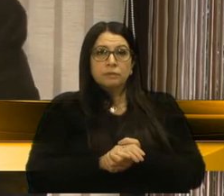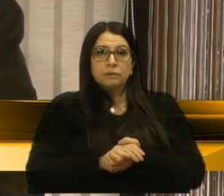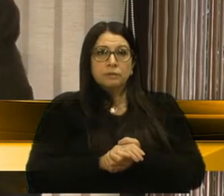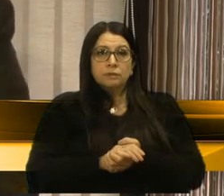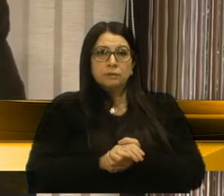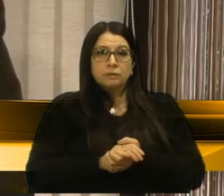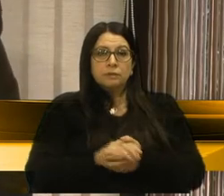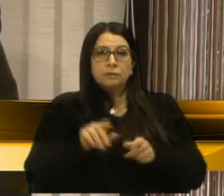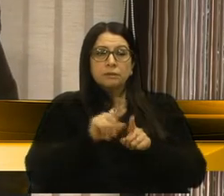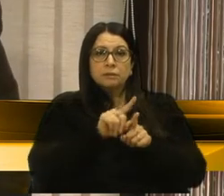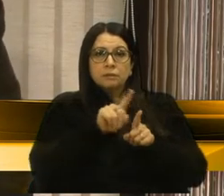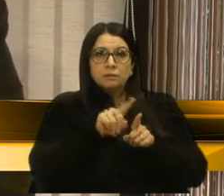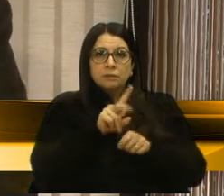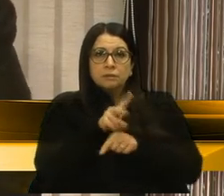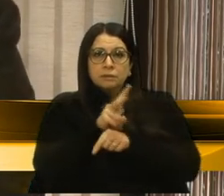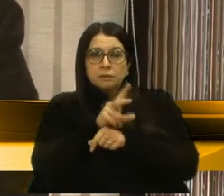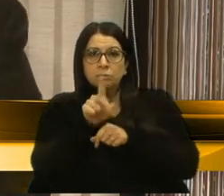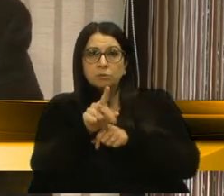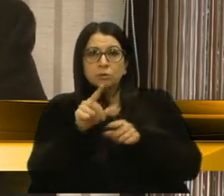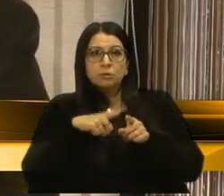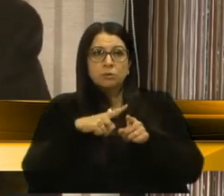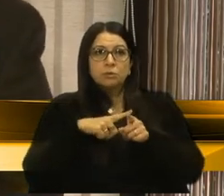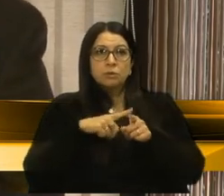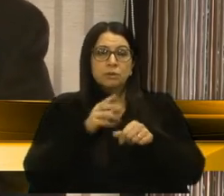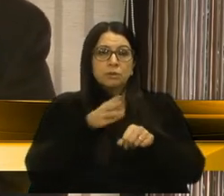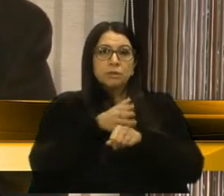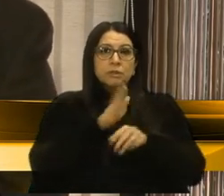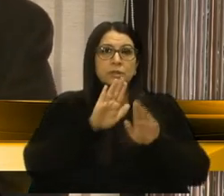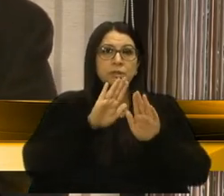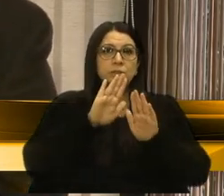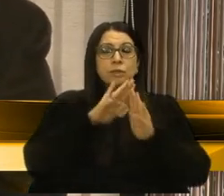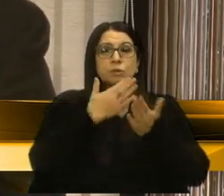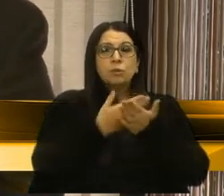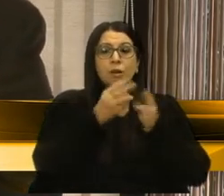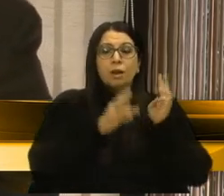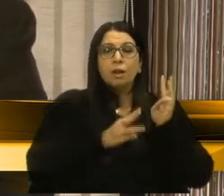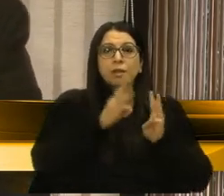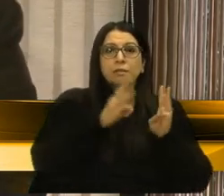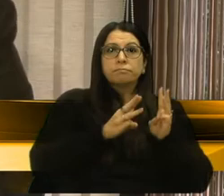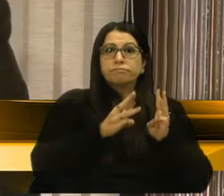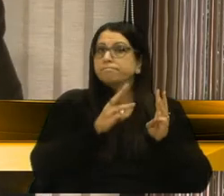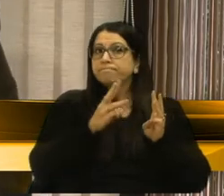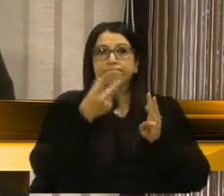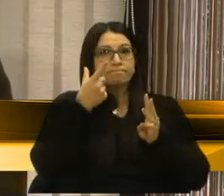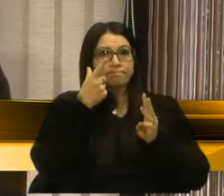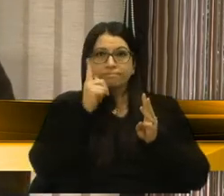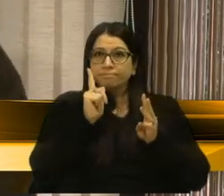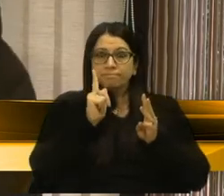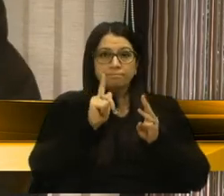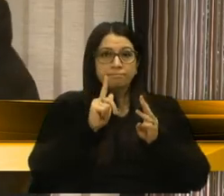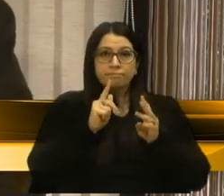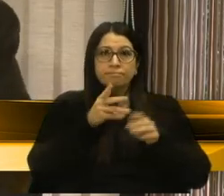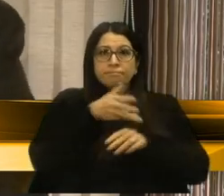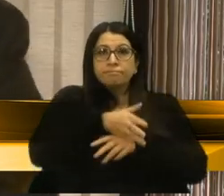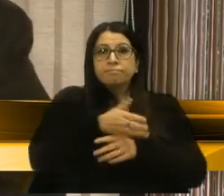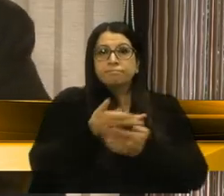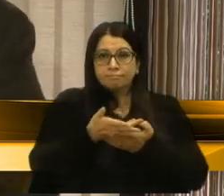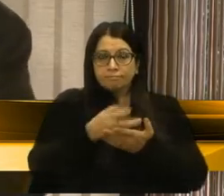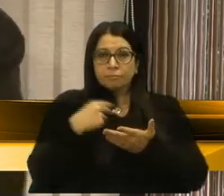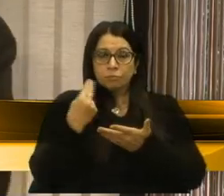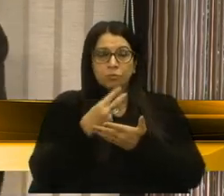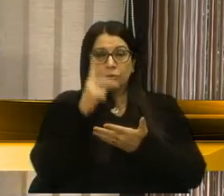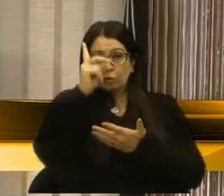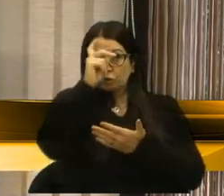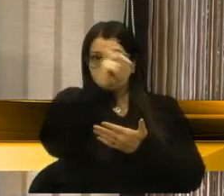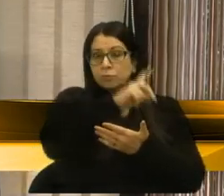vans também que nos procuraram, o pessoal que tem o acesso escolar, que eles não têm conseguido acessar. Então, para nós, a